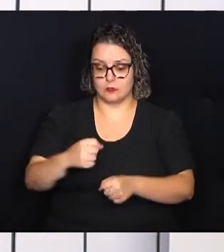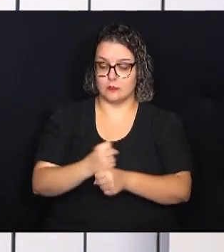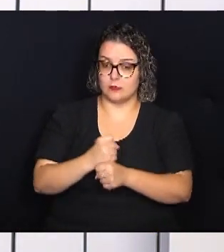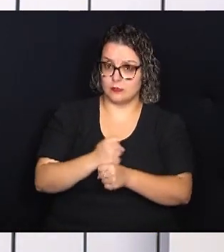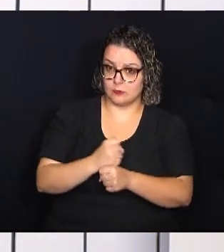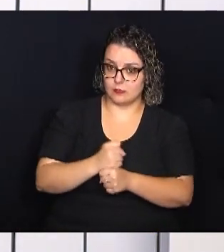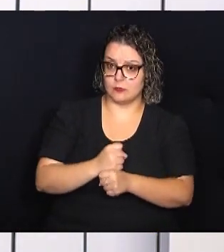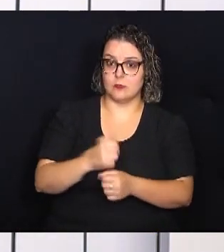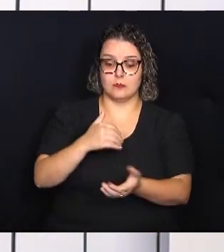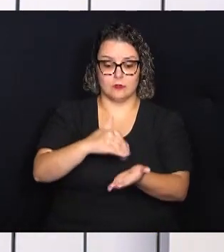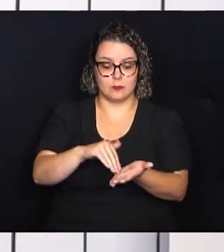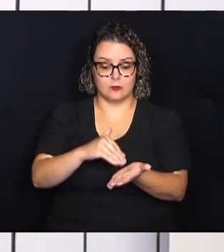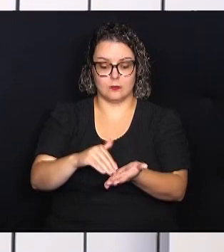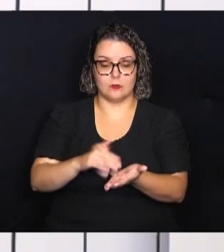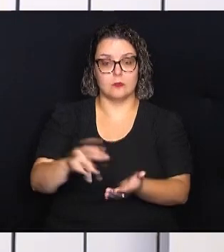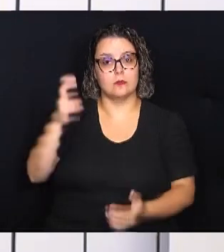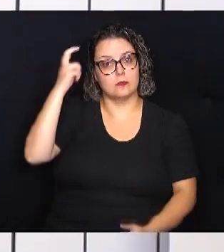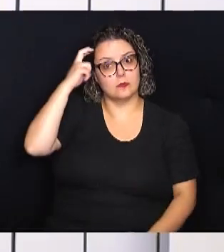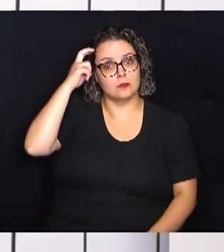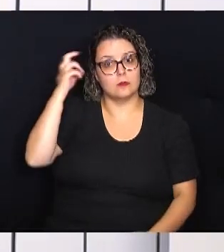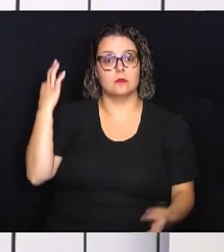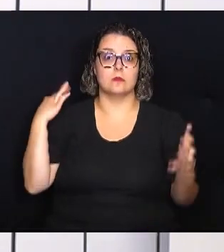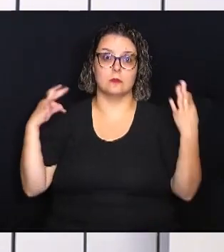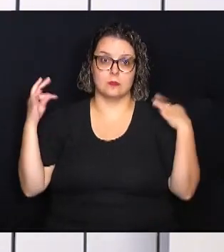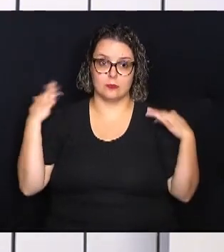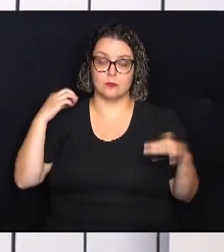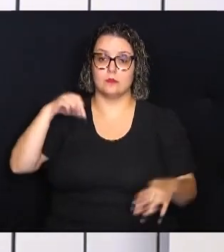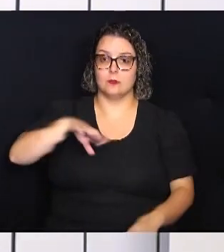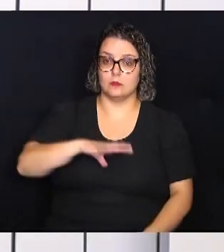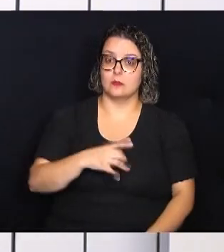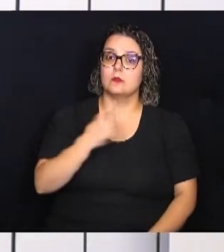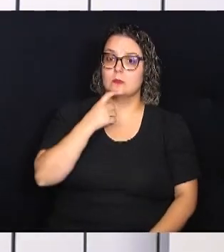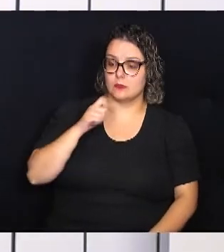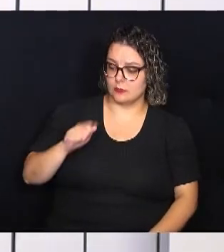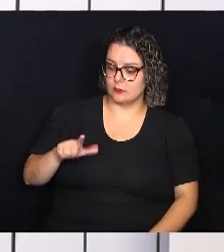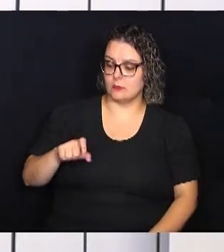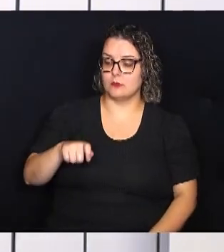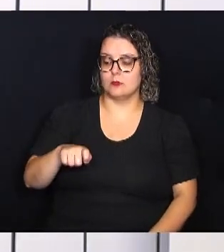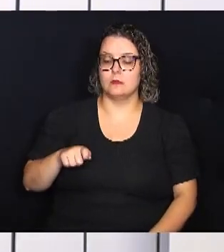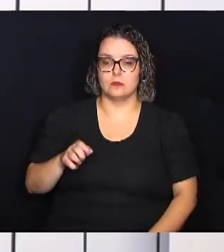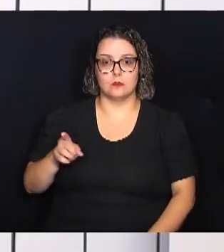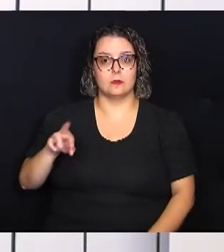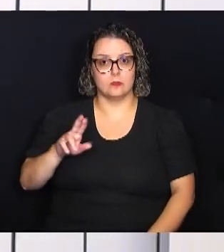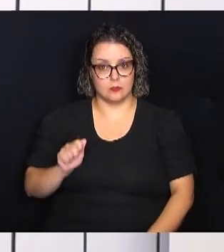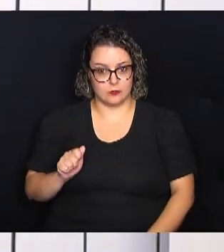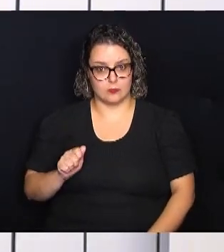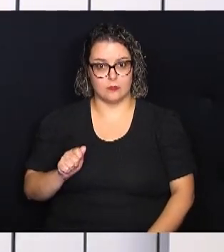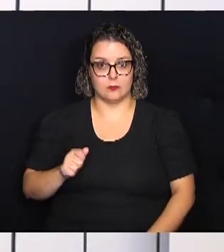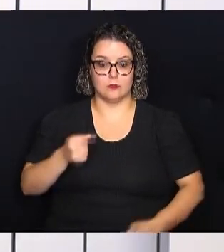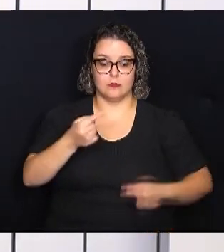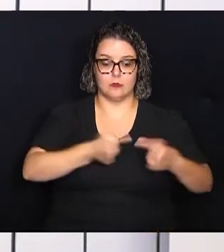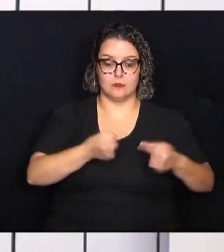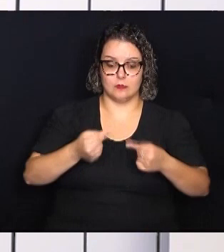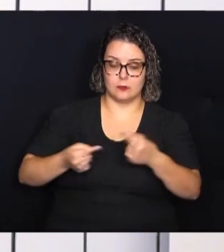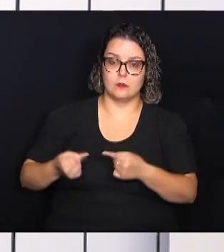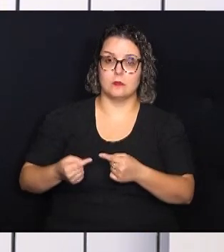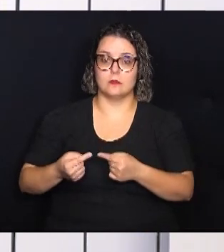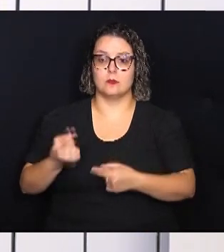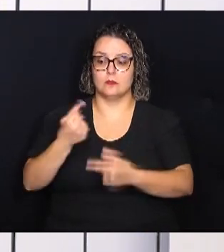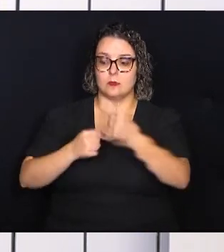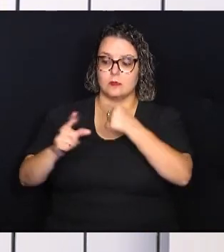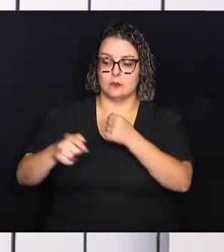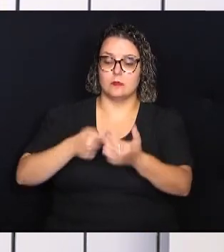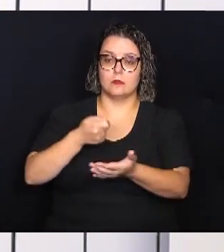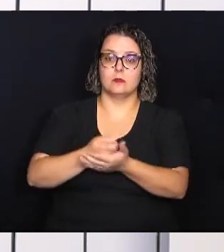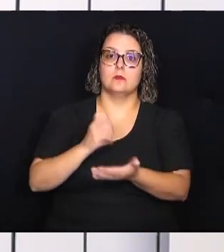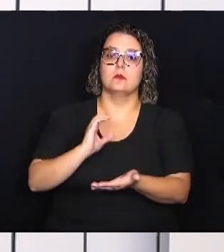secretária de Cultura e Turismo aqui de Campinas, a Alexandra Caprioli, para debater as emendas impositivas